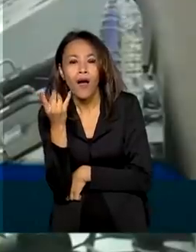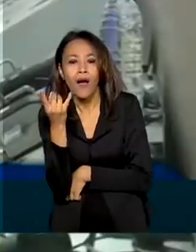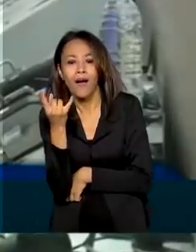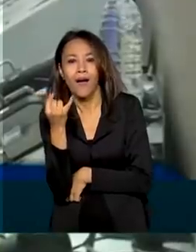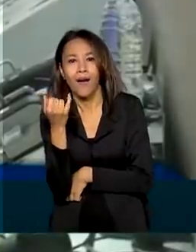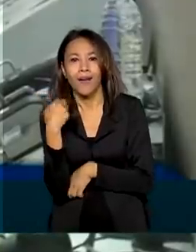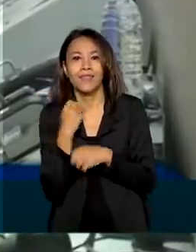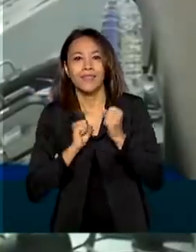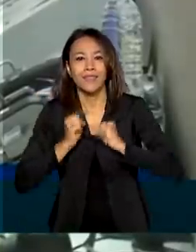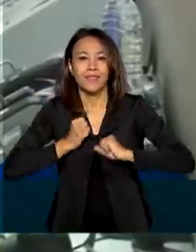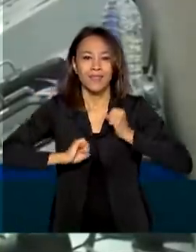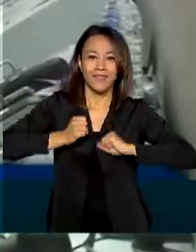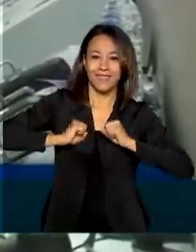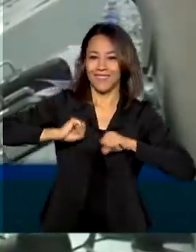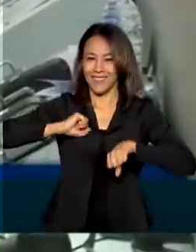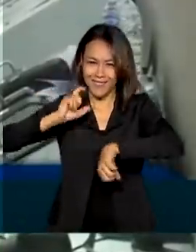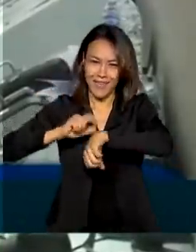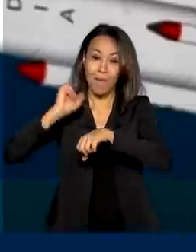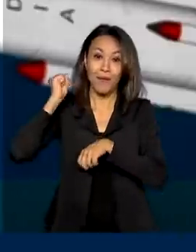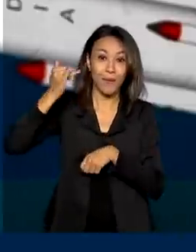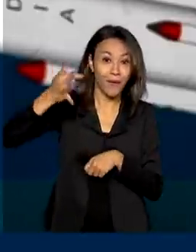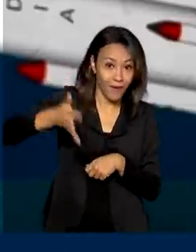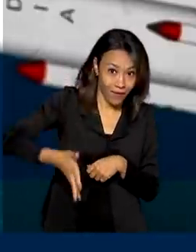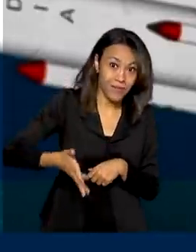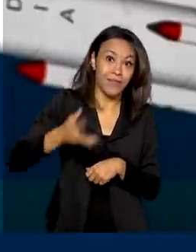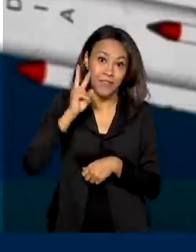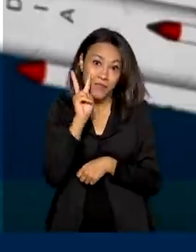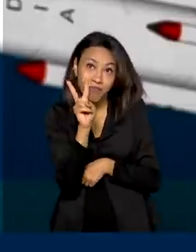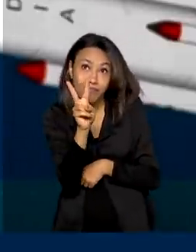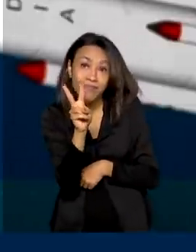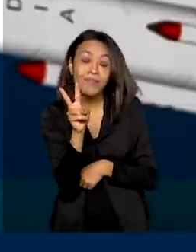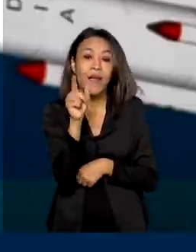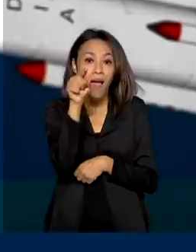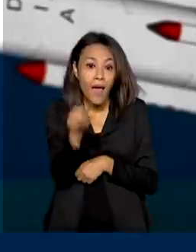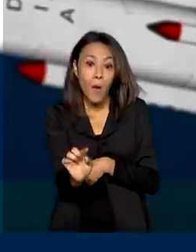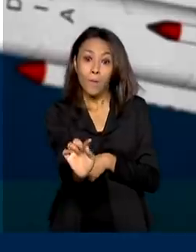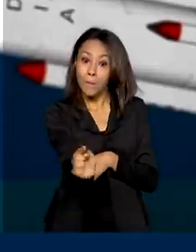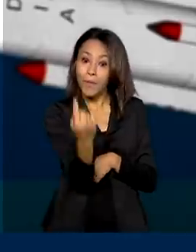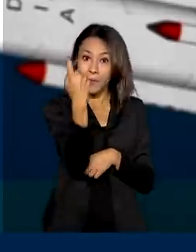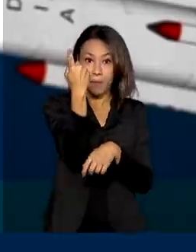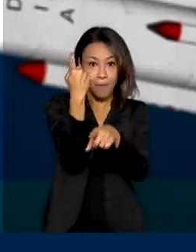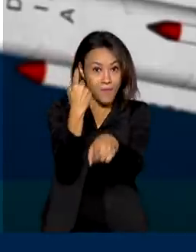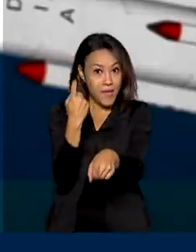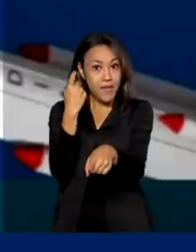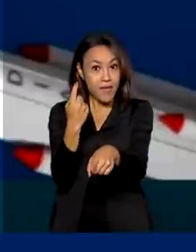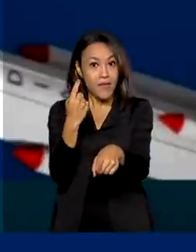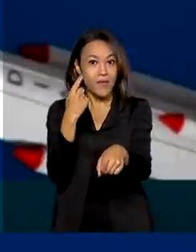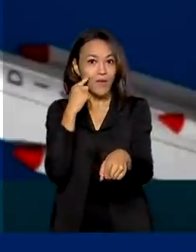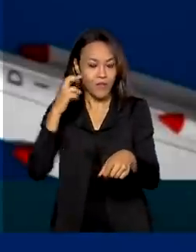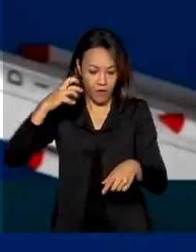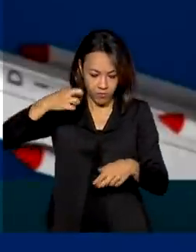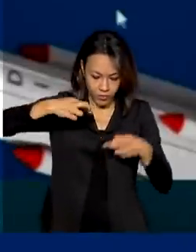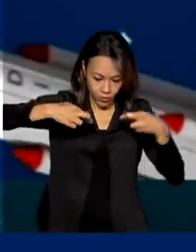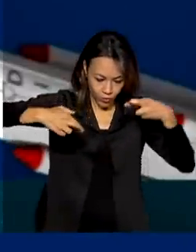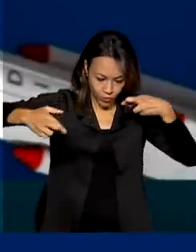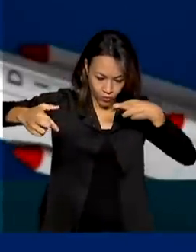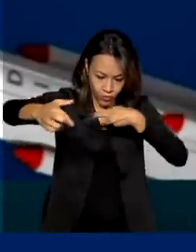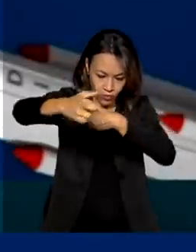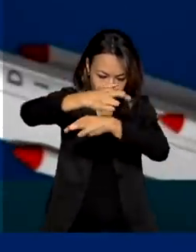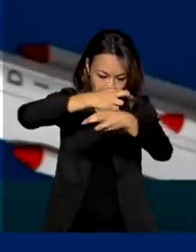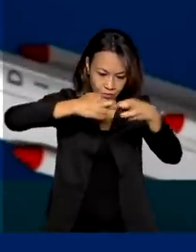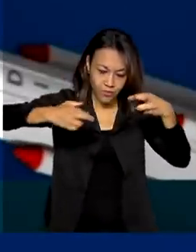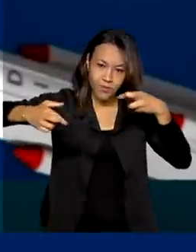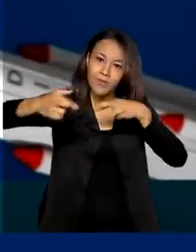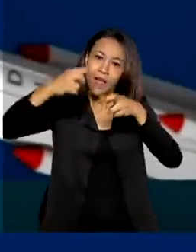com muita expectativa durante a madrugada. O Amazônia 1 é o primeiro satélite de observação do planeta completamente